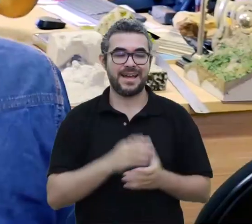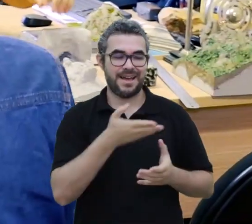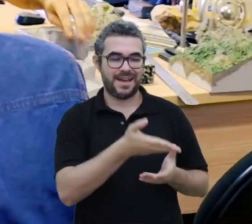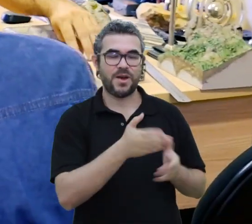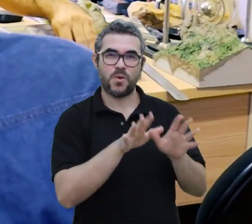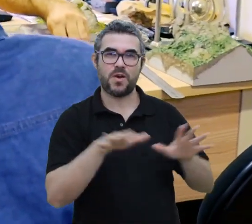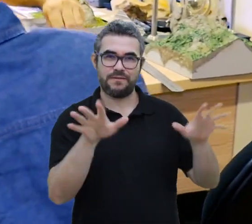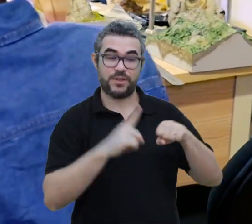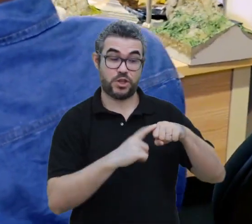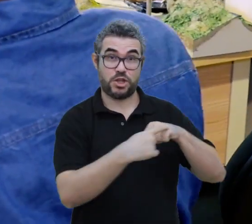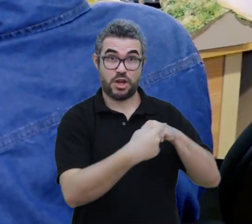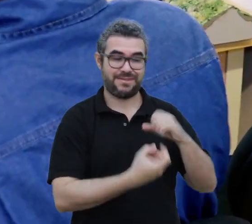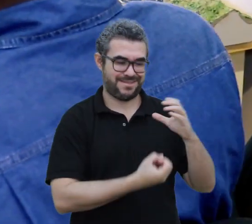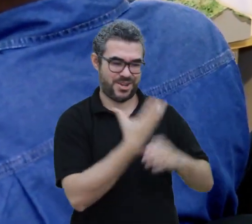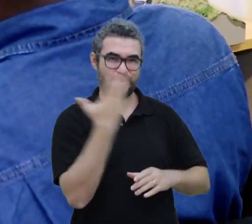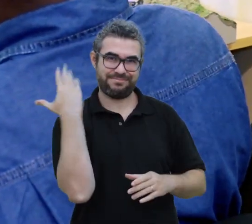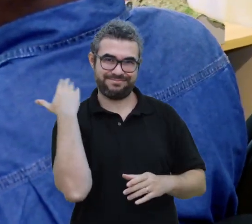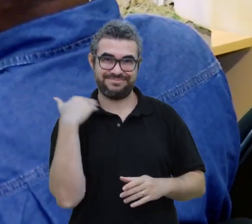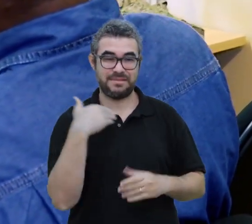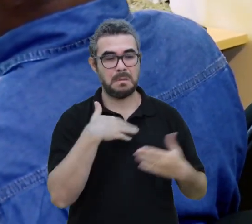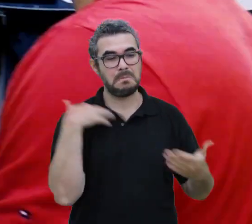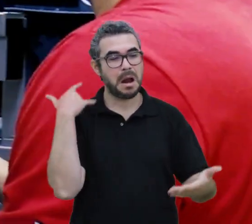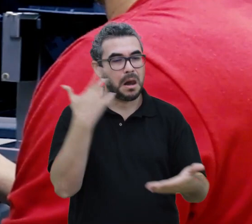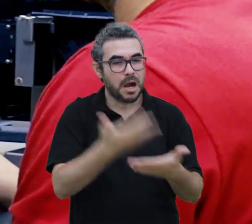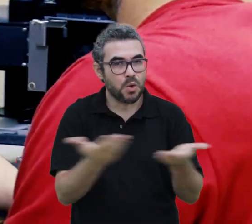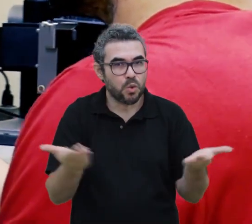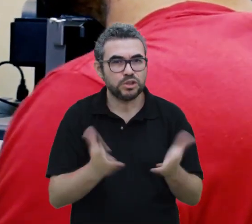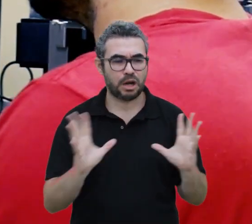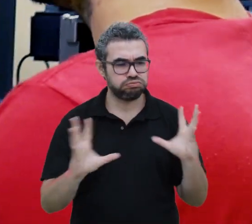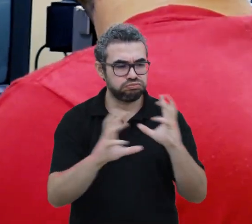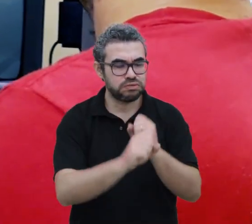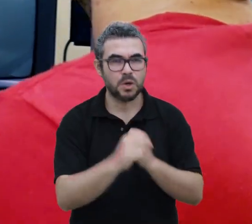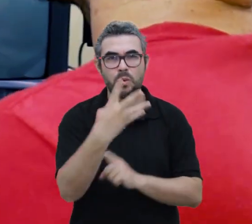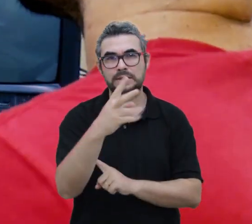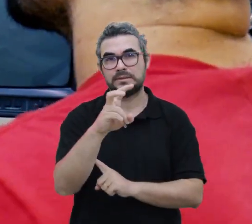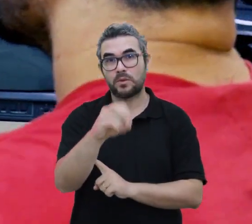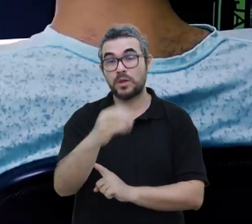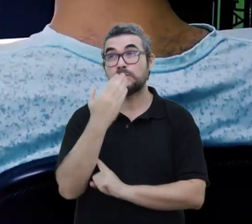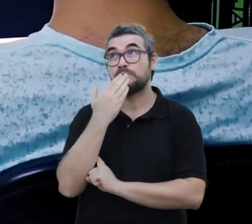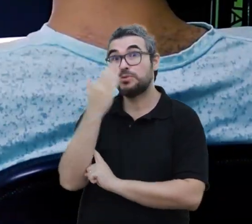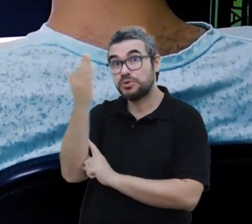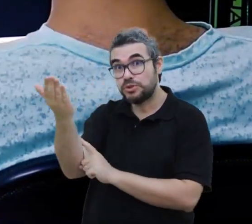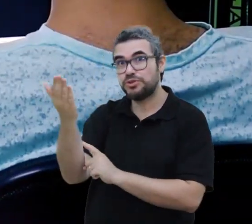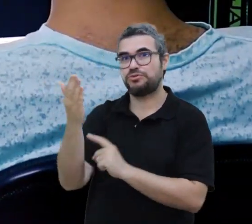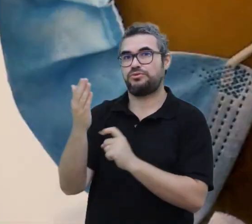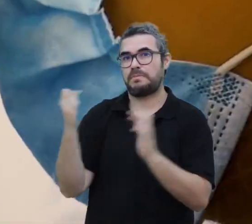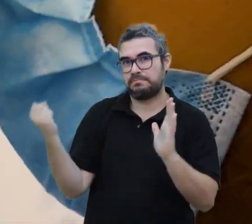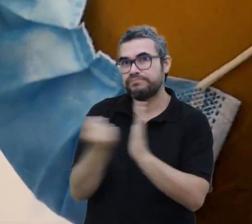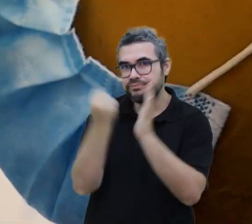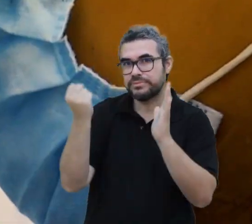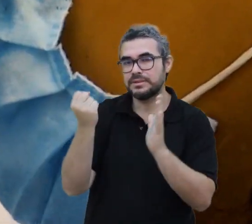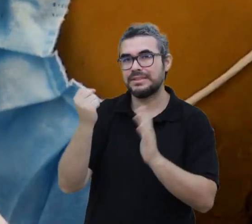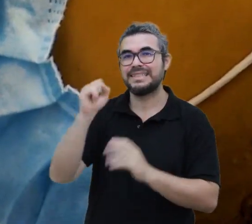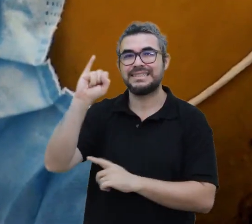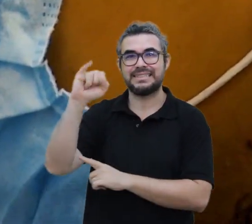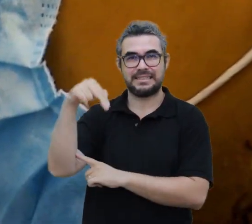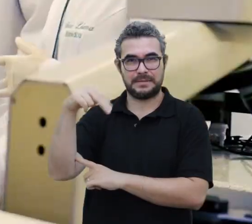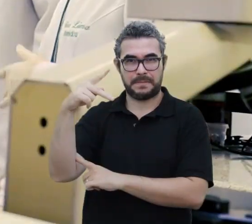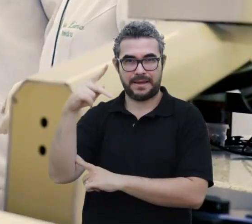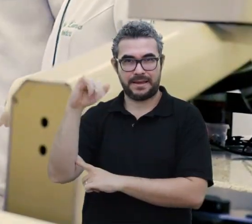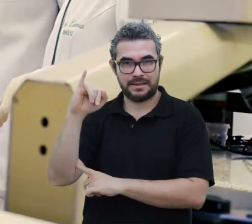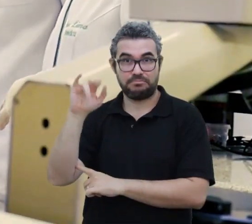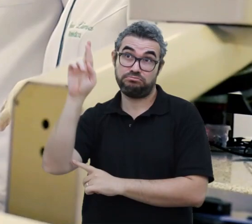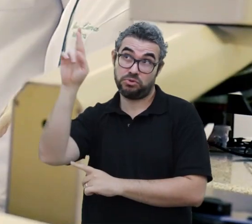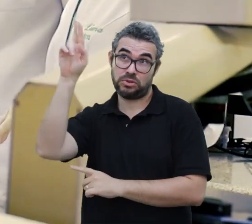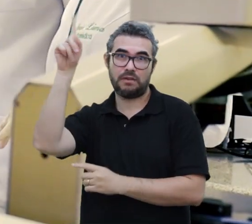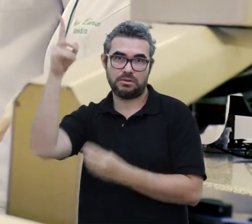Desde a criação da UFC inova, mais de 450 pedidos de patentes já foram elaborados junto ao Instituto Nacional de